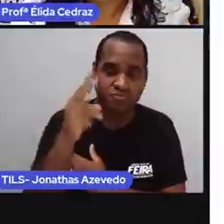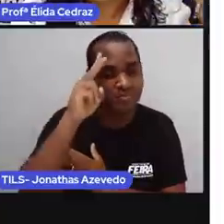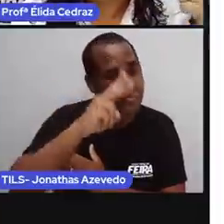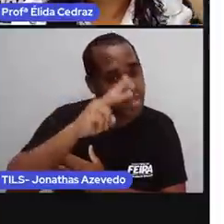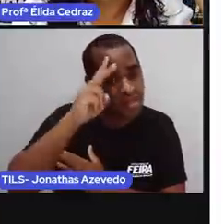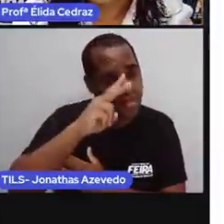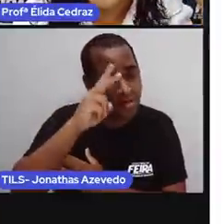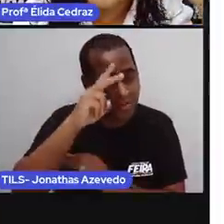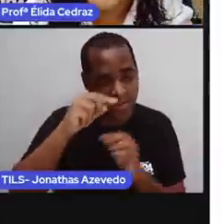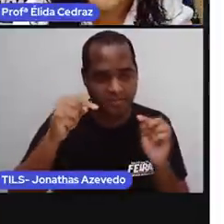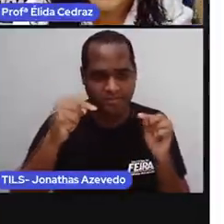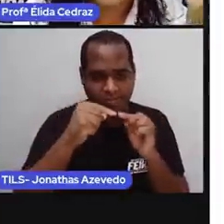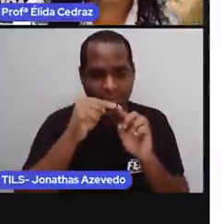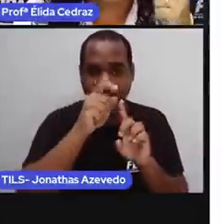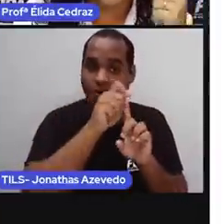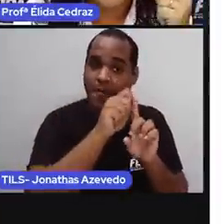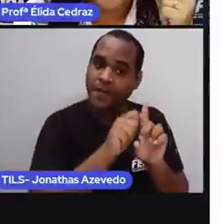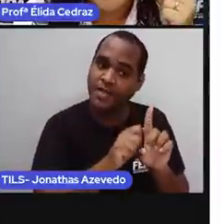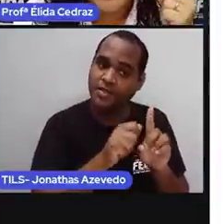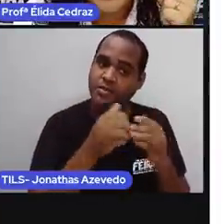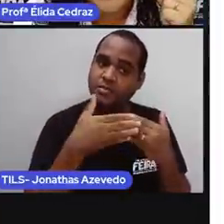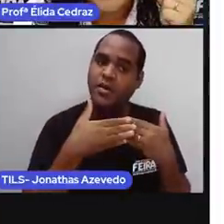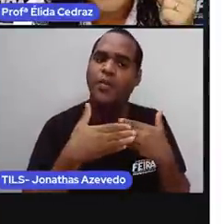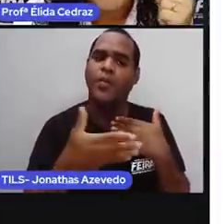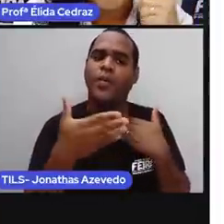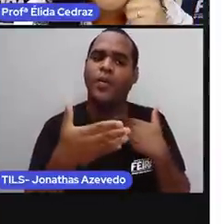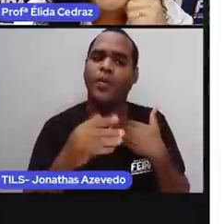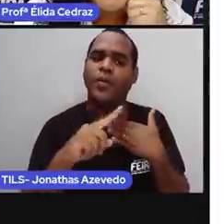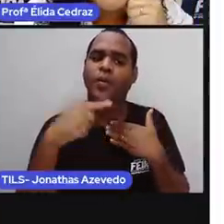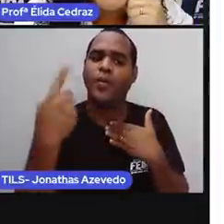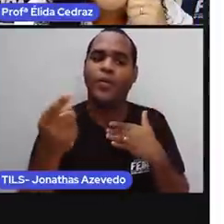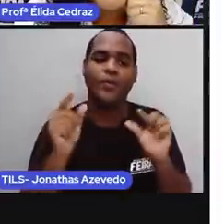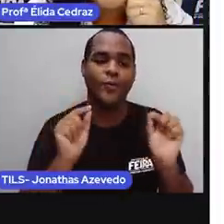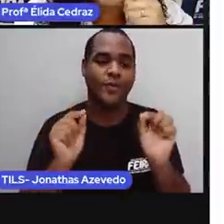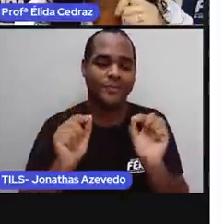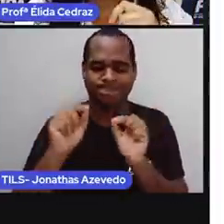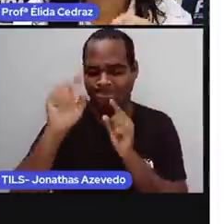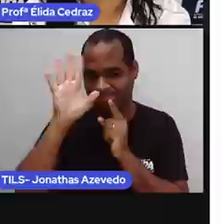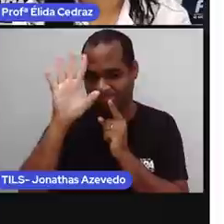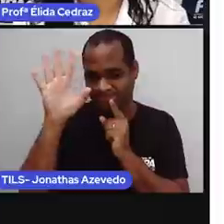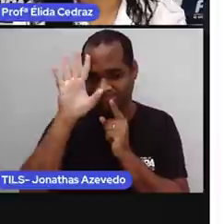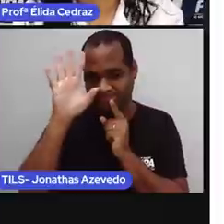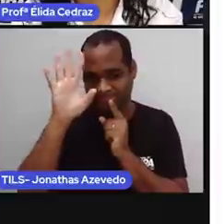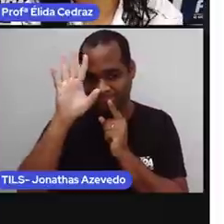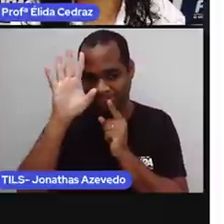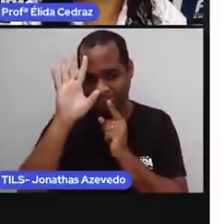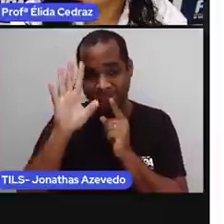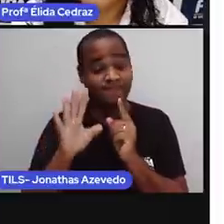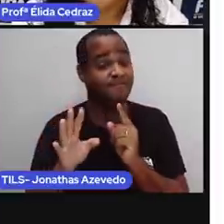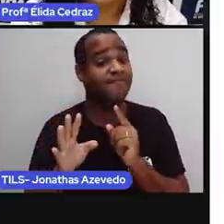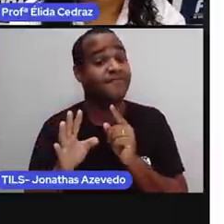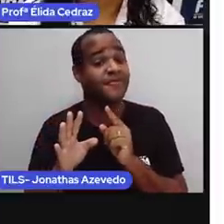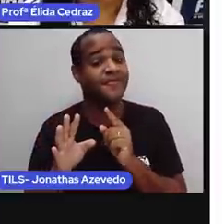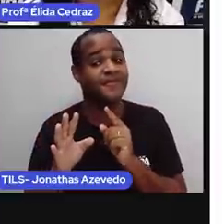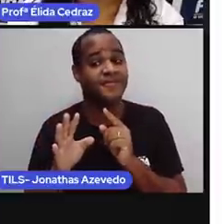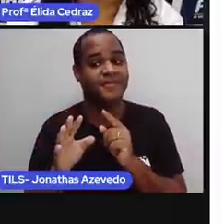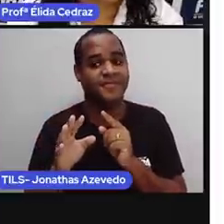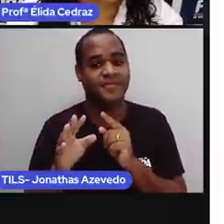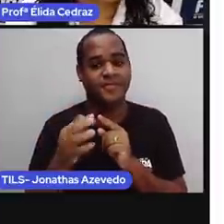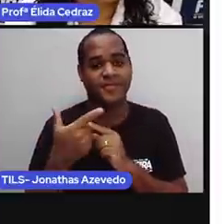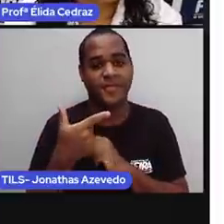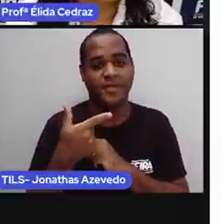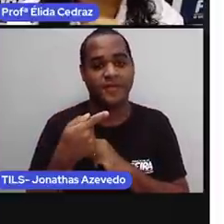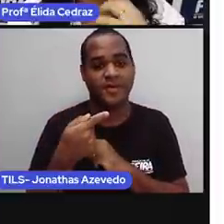o mês que vai chegar, qual é o nome dele? Pensa aí direitinho, porque nós, ó, já